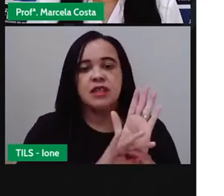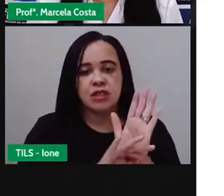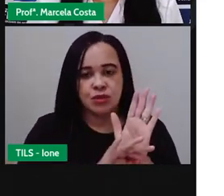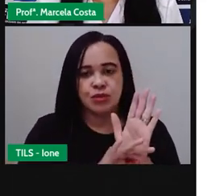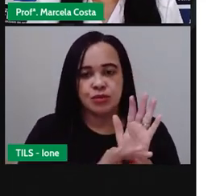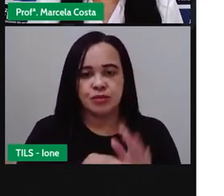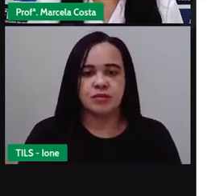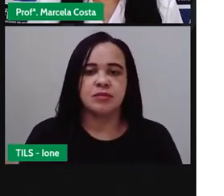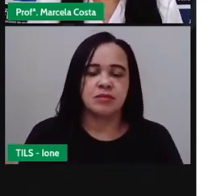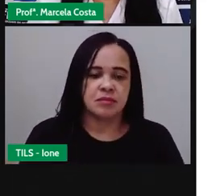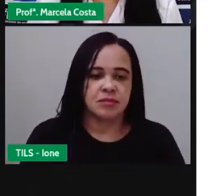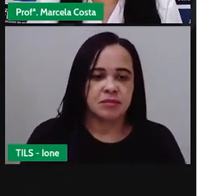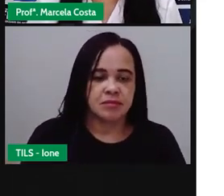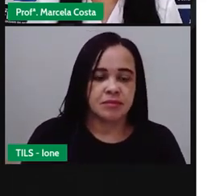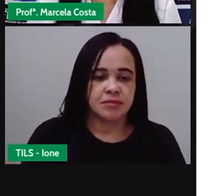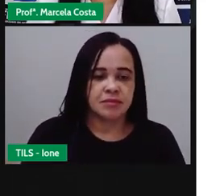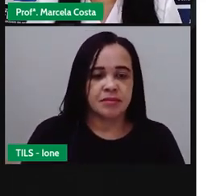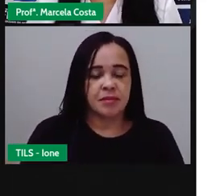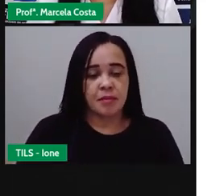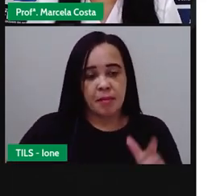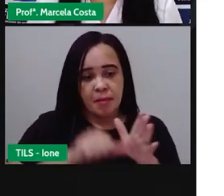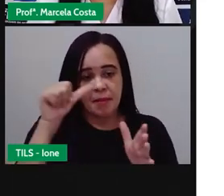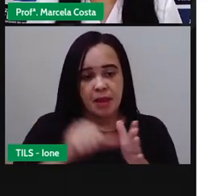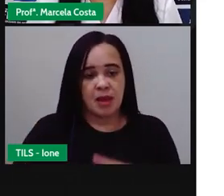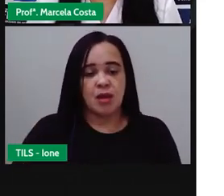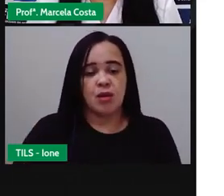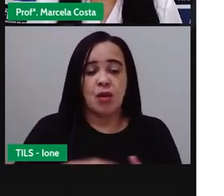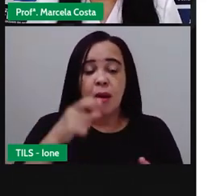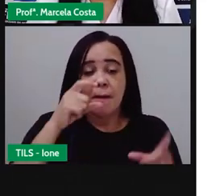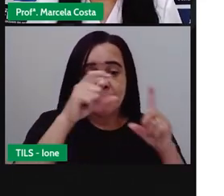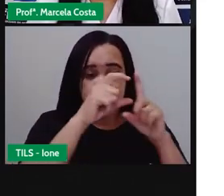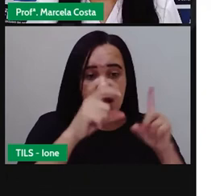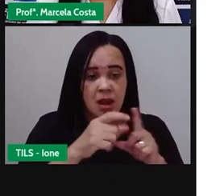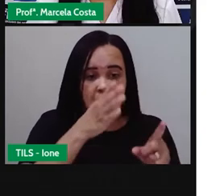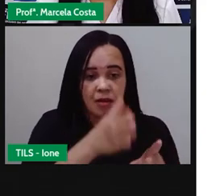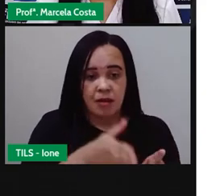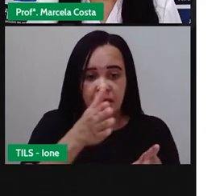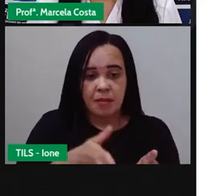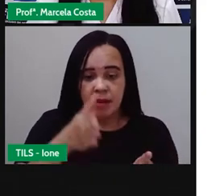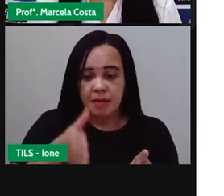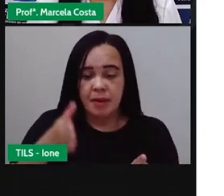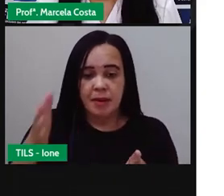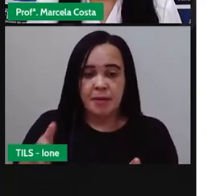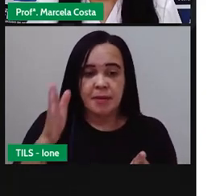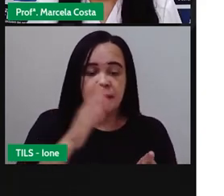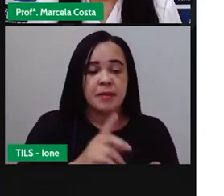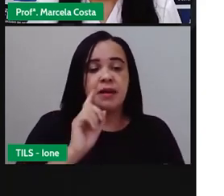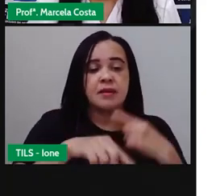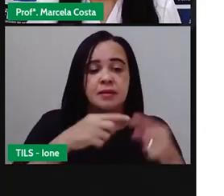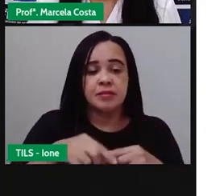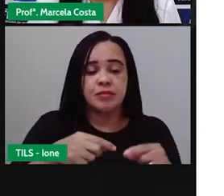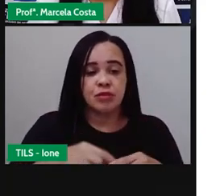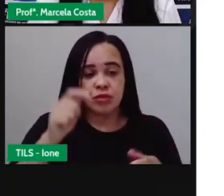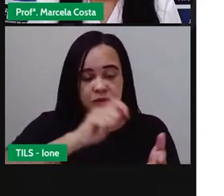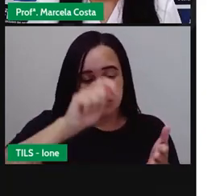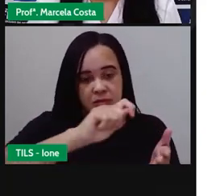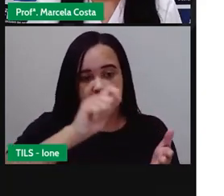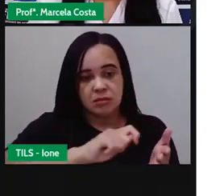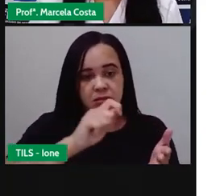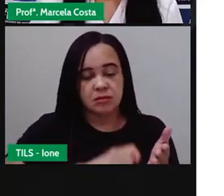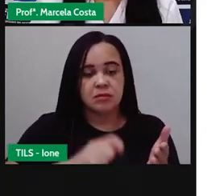em sílabas e eu vou pedir para você acompanhar e ir escrevendo no seu caderno, tá bom?